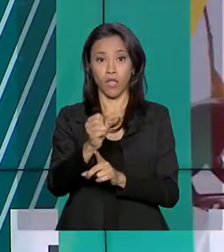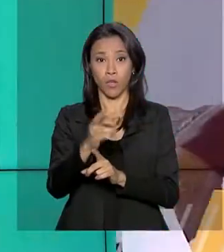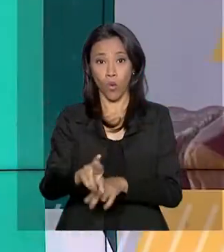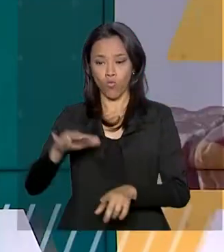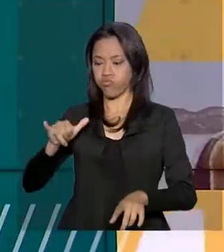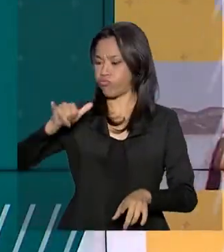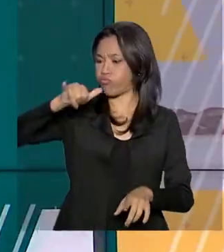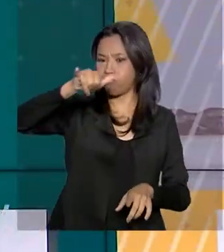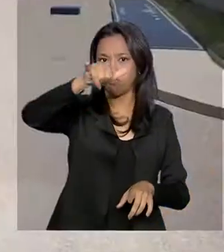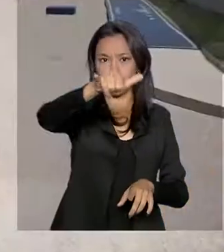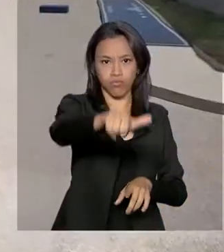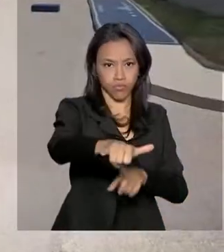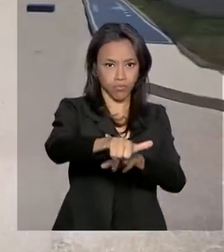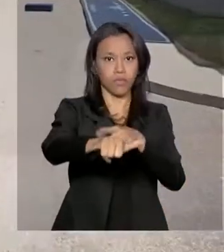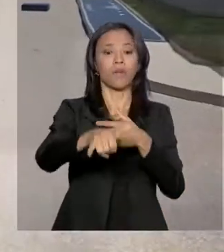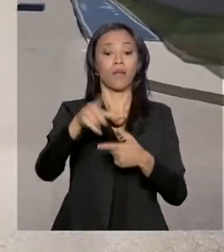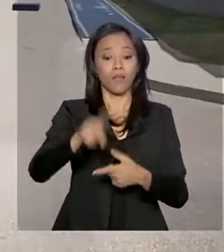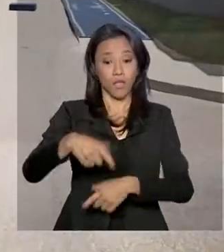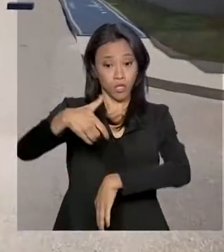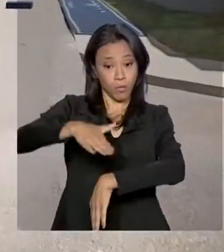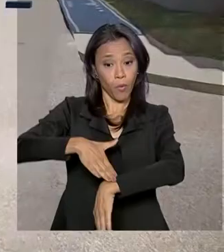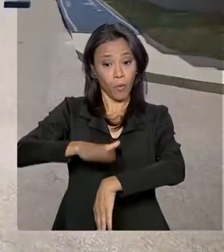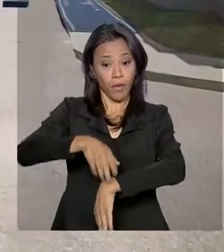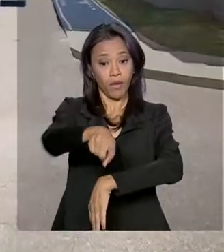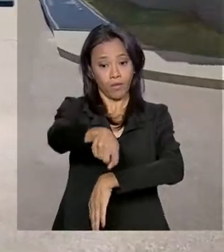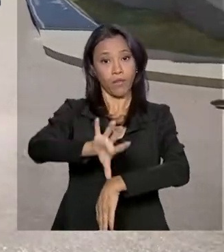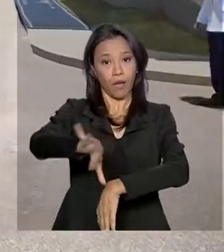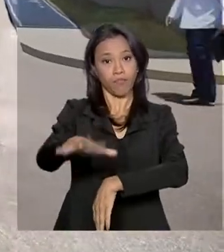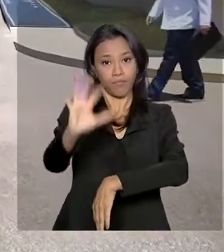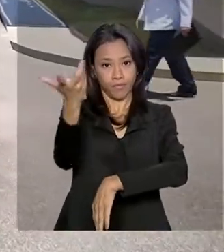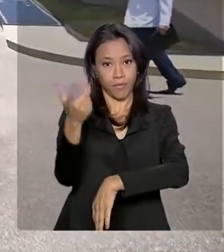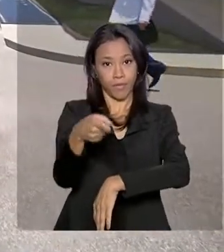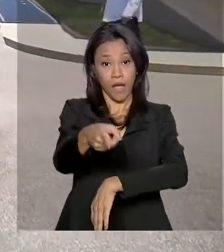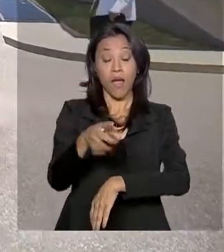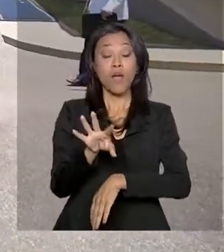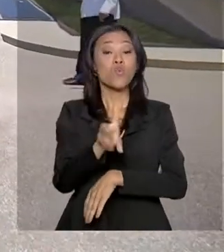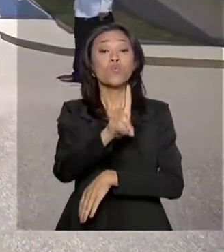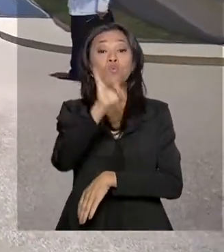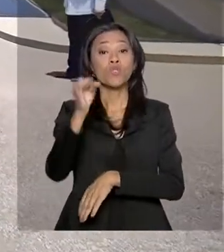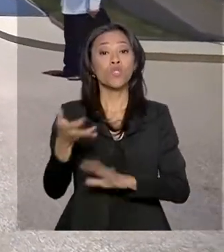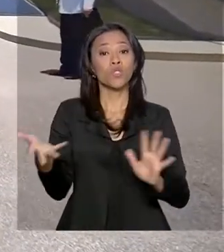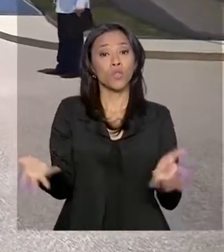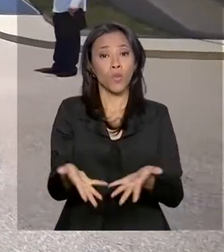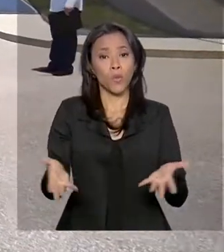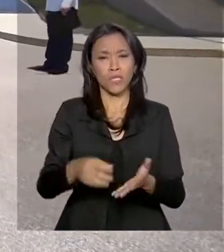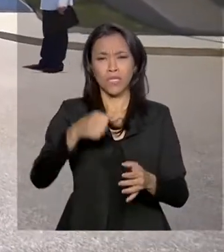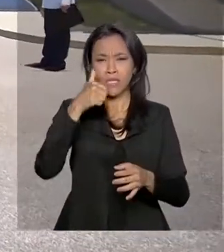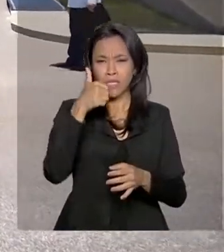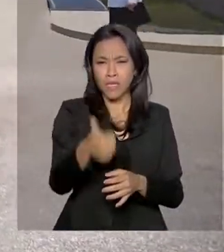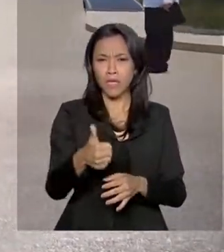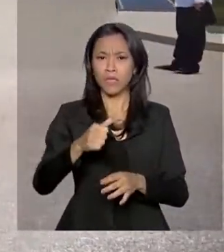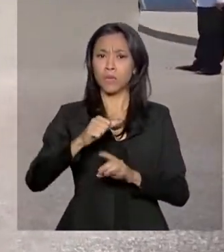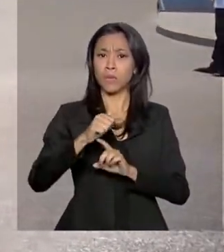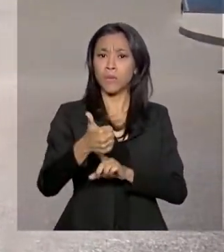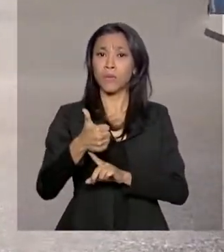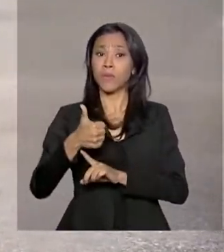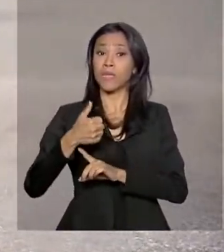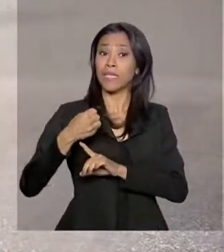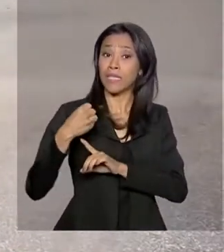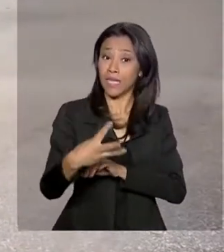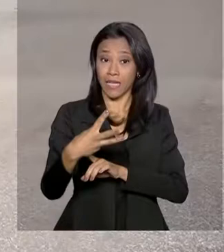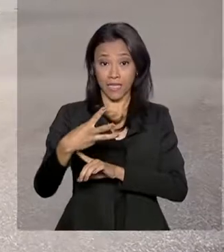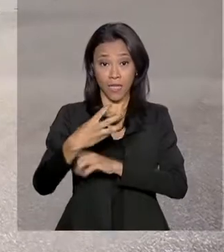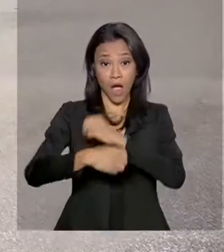A solenidade se realiza neste momento. A data de hoje marca os 113 anos do primeiro voo do